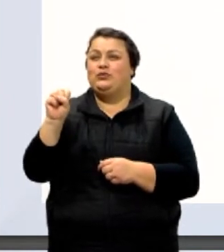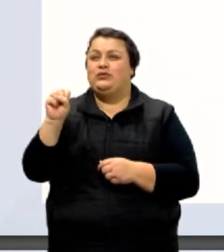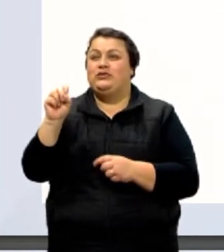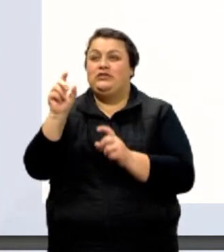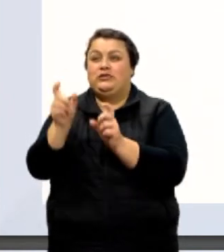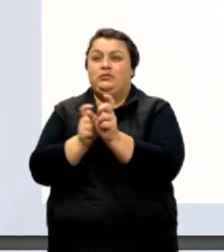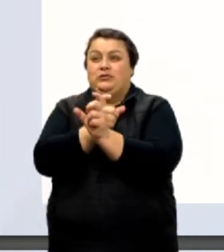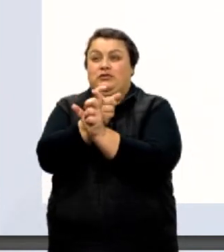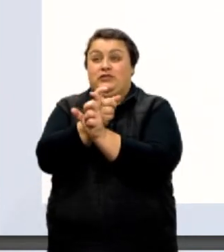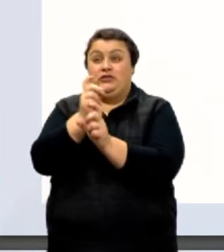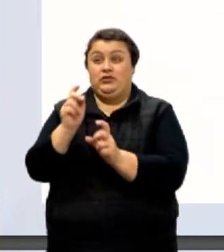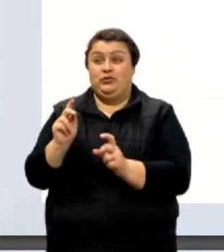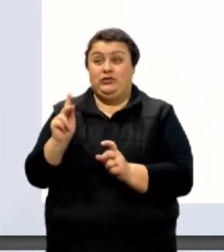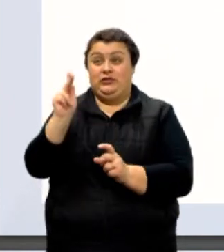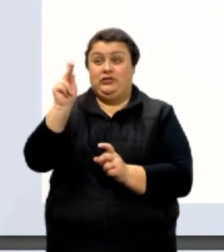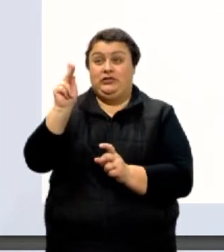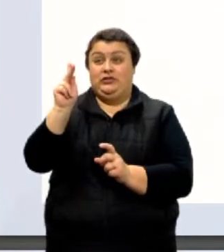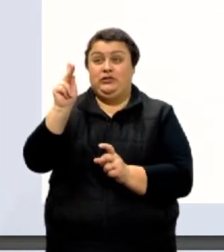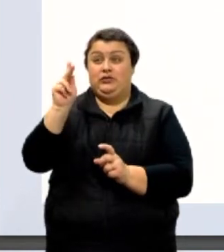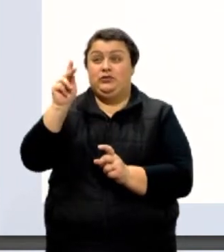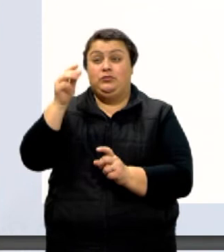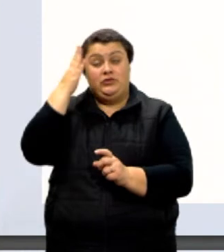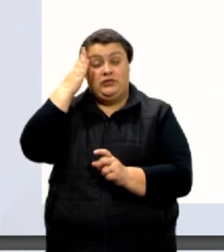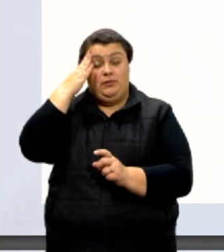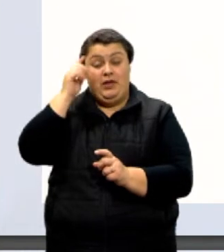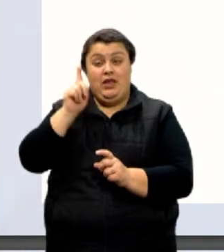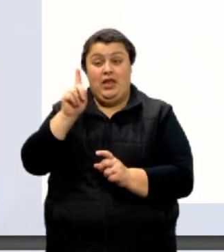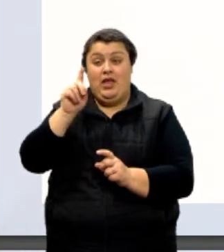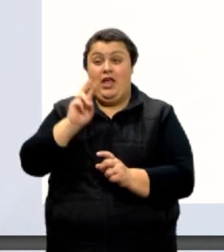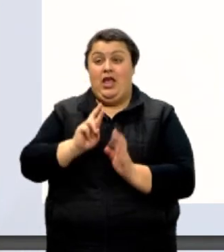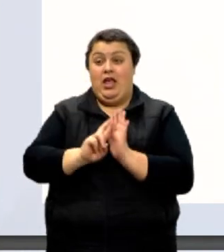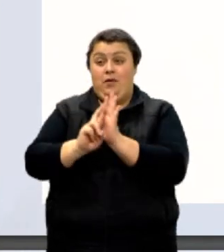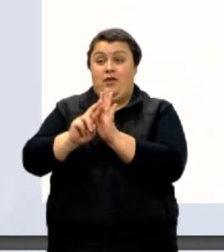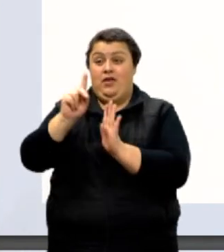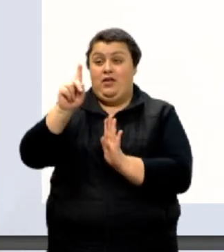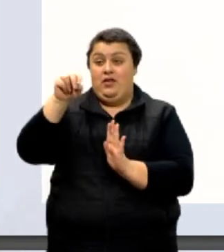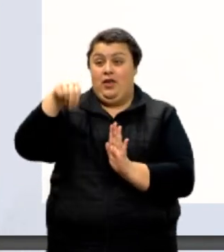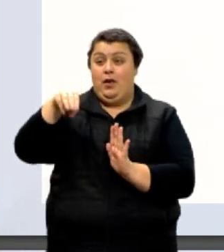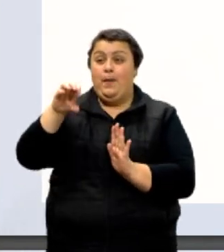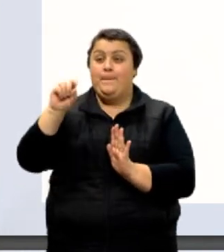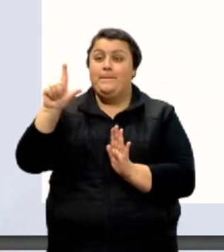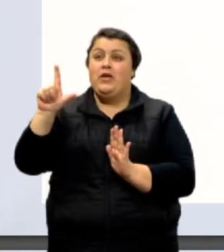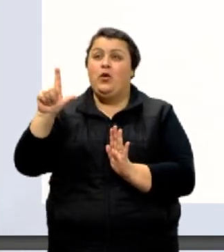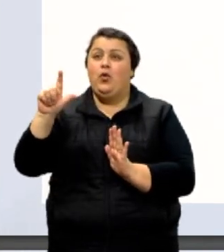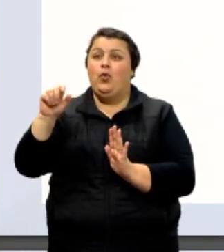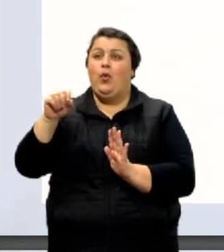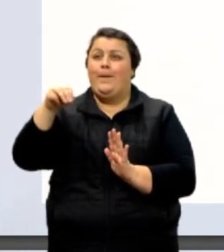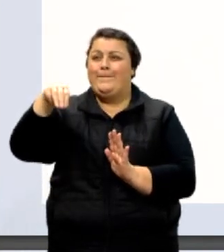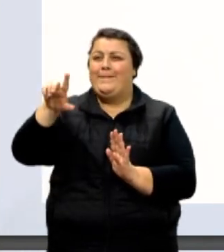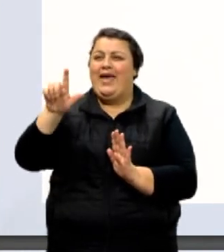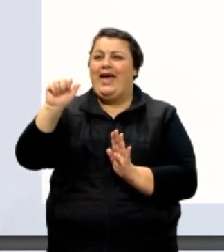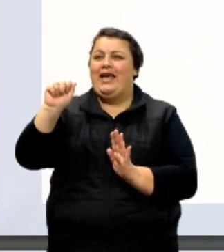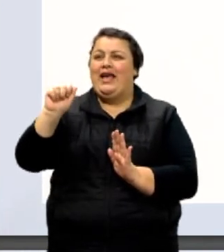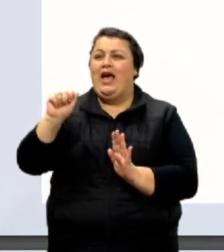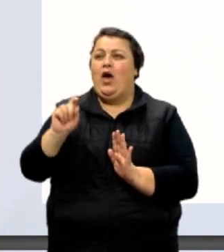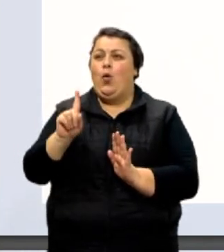esse tu tem que saber que representa o número mil. Mega é um milhão e giga um bilhão.